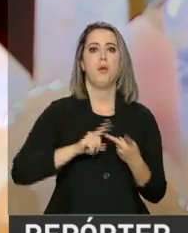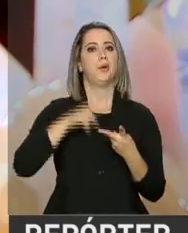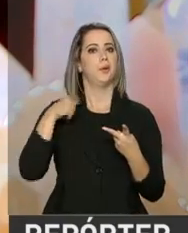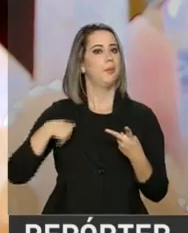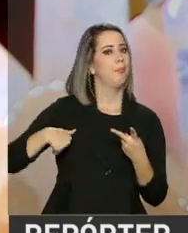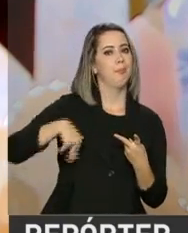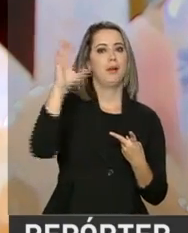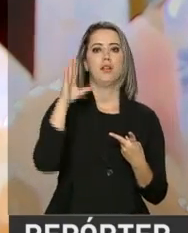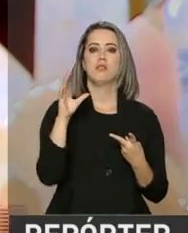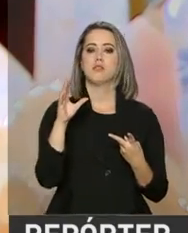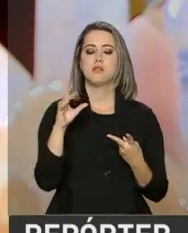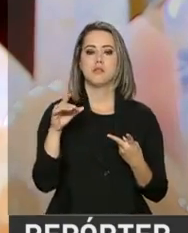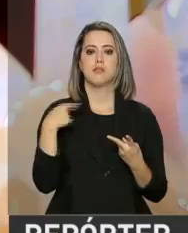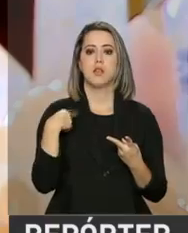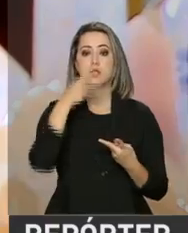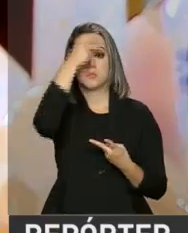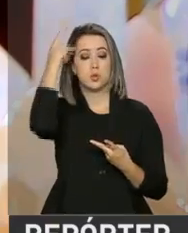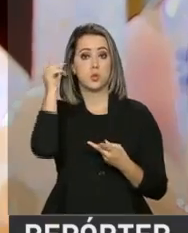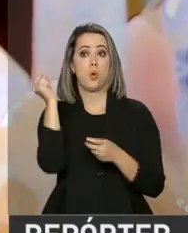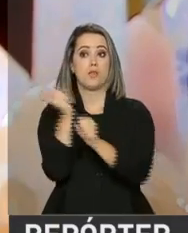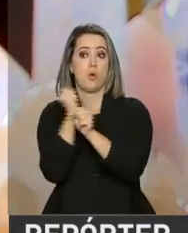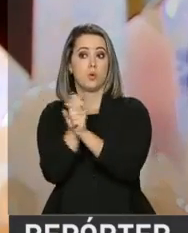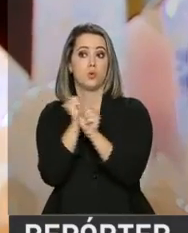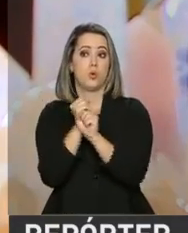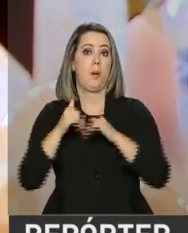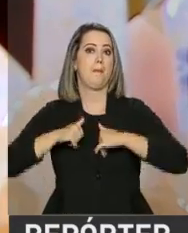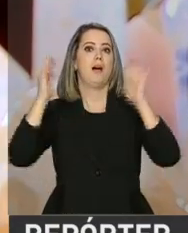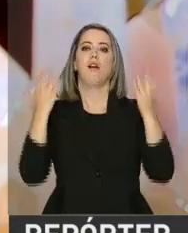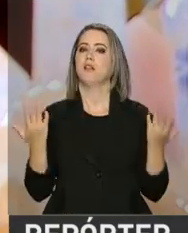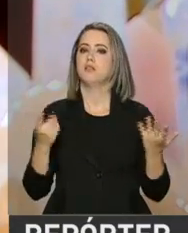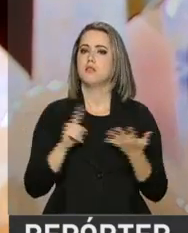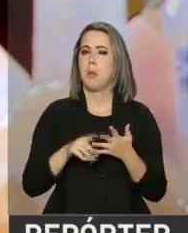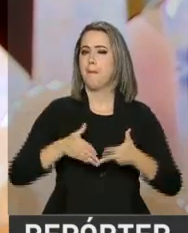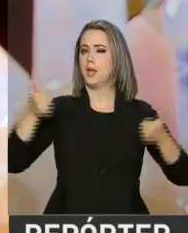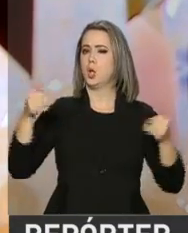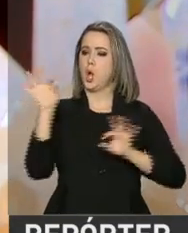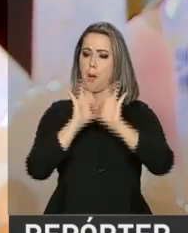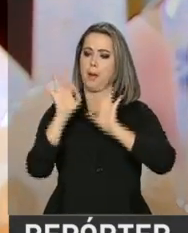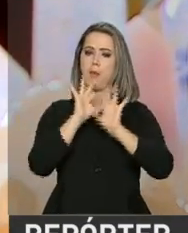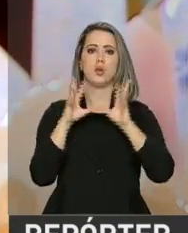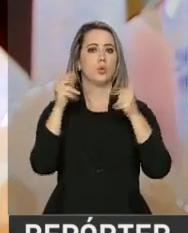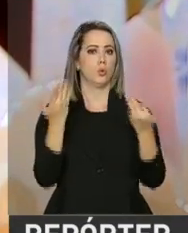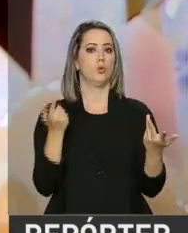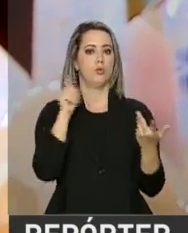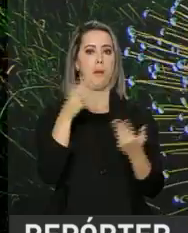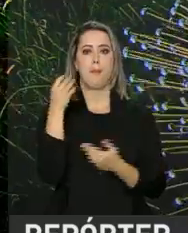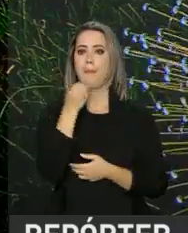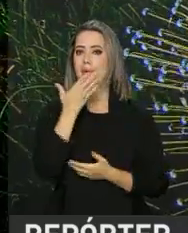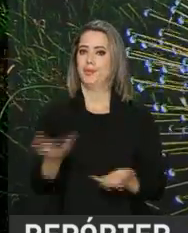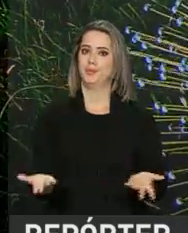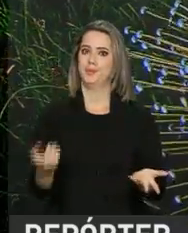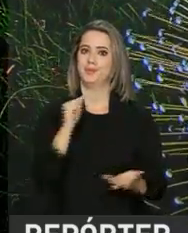aumenta... as pessoas também investem mais em construção, em melhoria. Então eu acho que é ótimo.